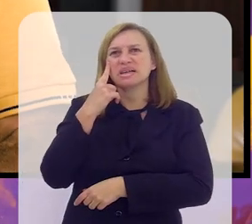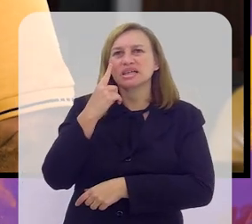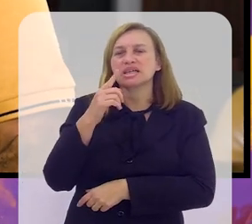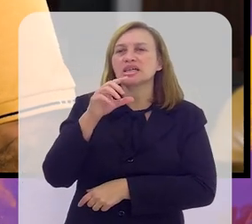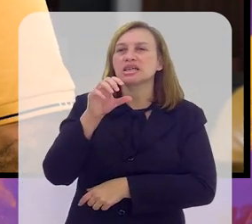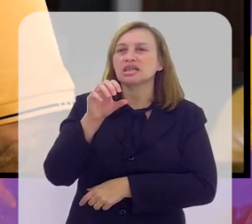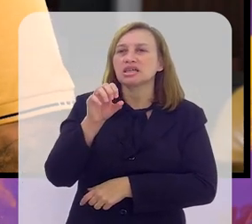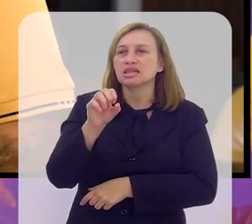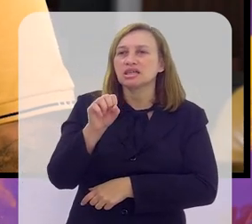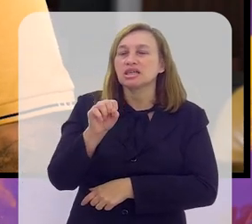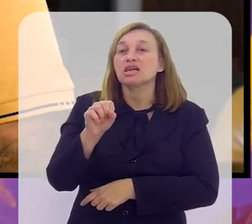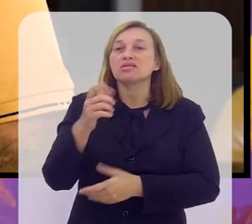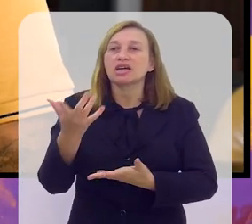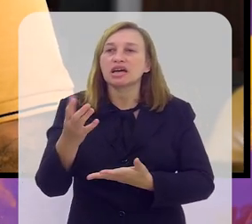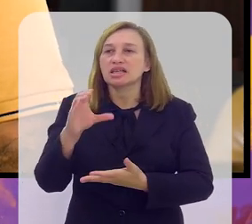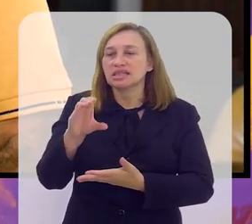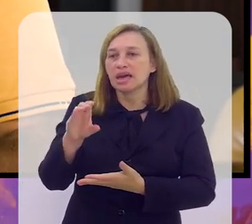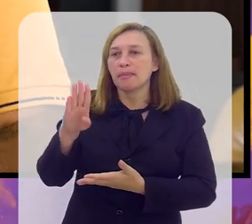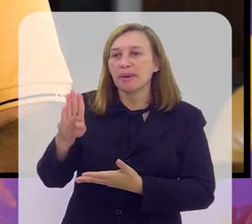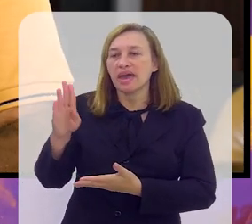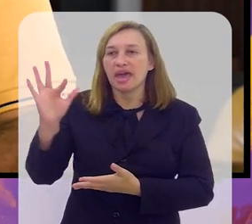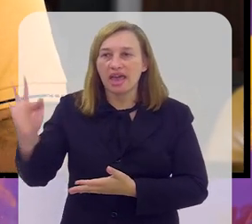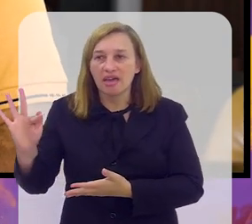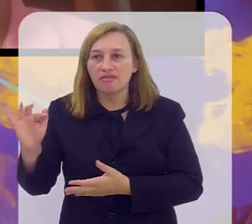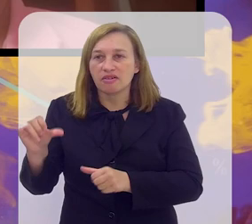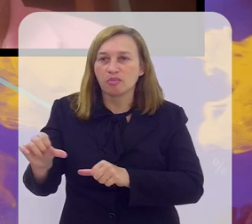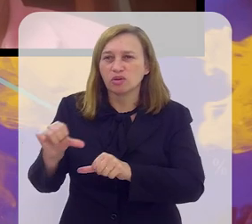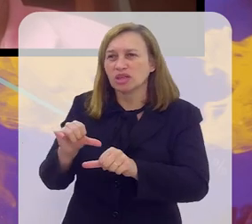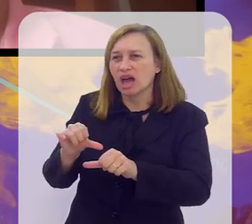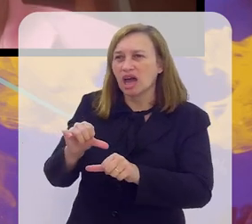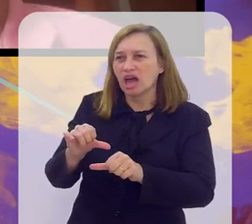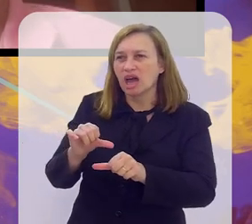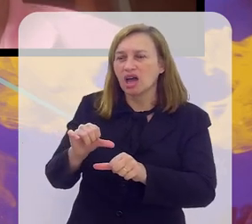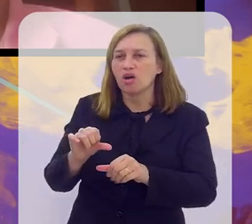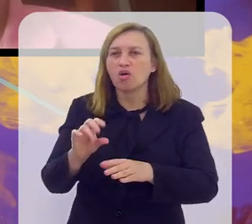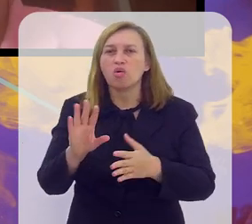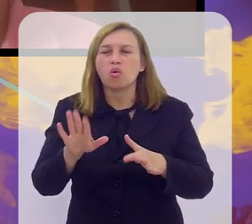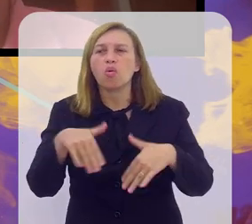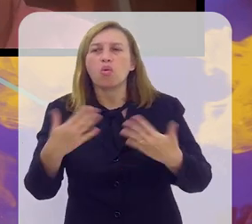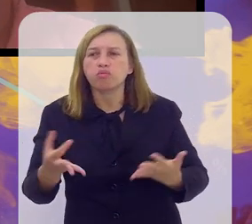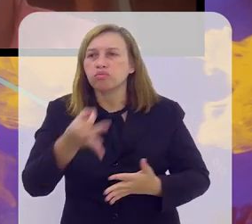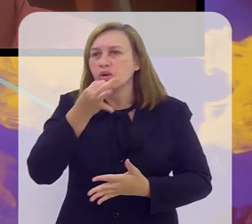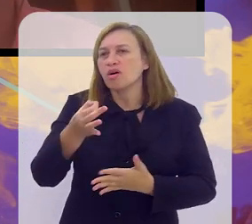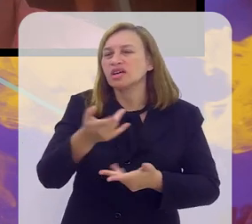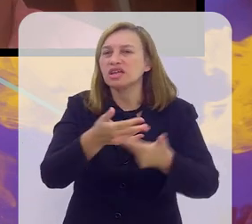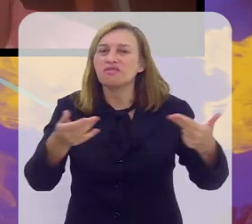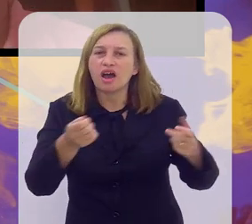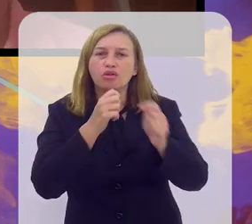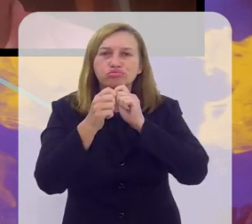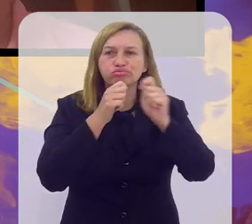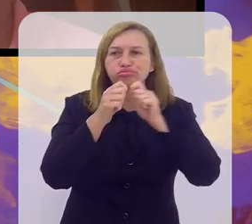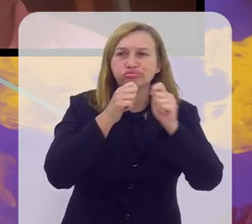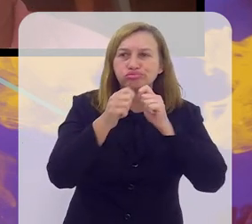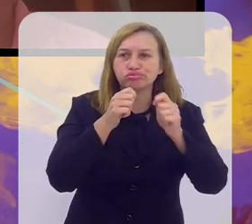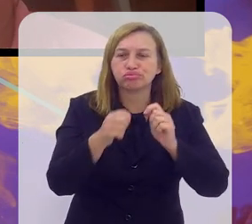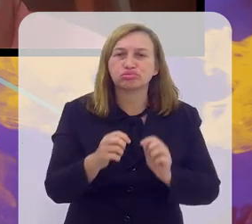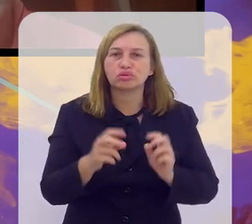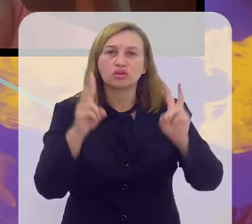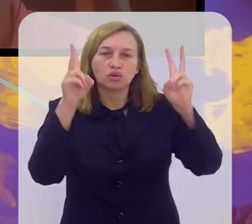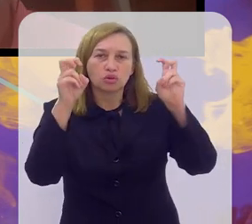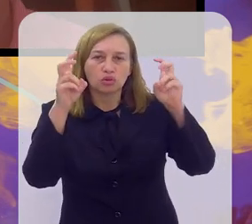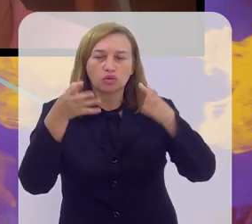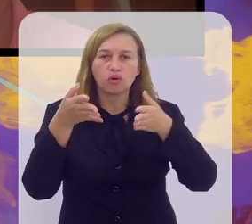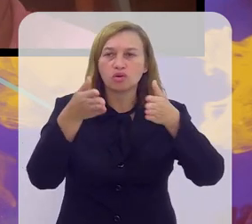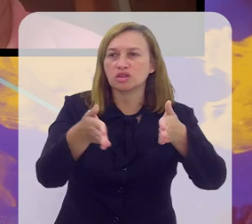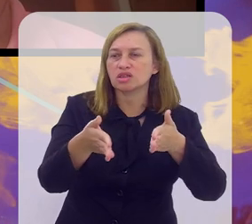Será que a CBF pode mantê-lo? Qual é a tua opinião, Rafael? Tem muita gente da imprensa, muitos colegas nossos, em cima desse assunto